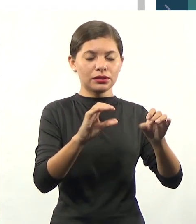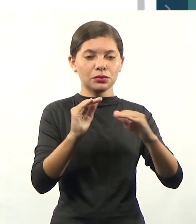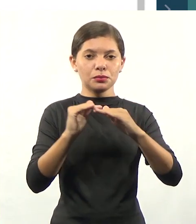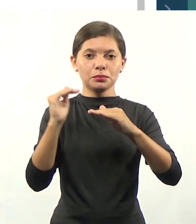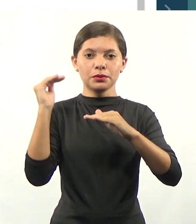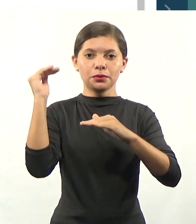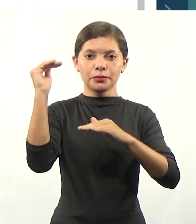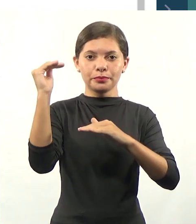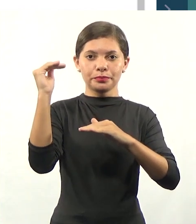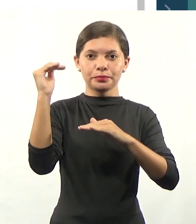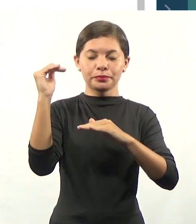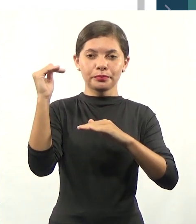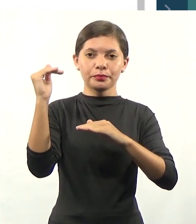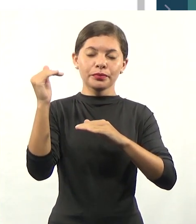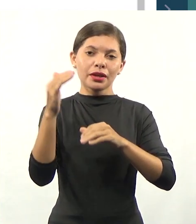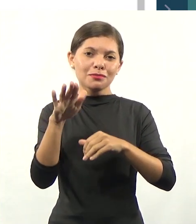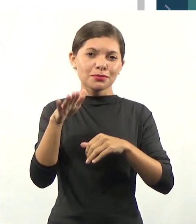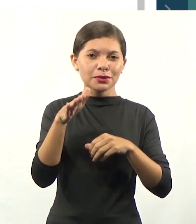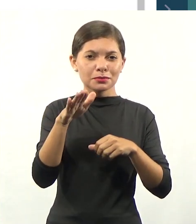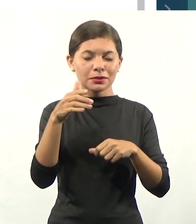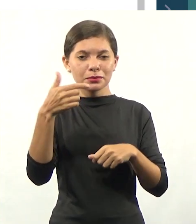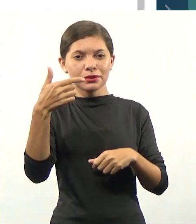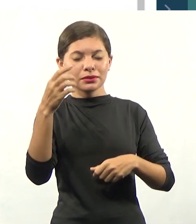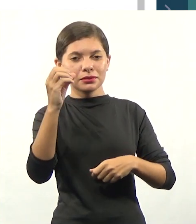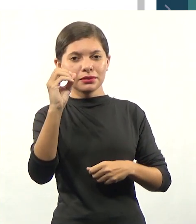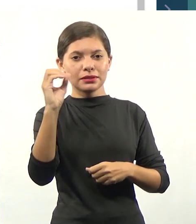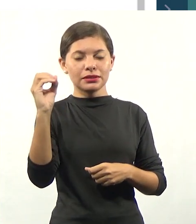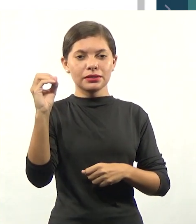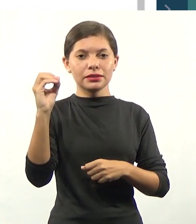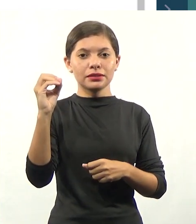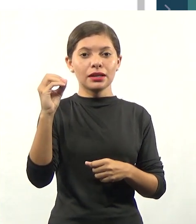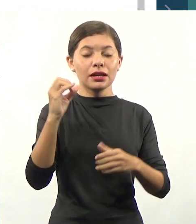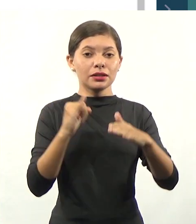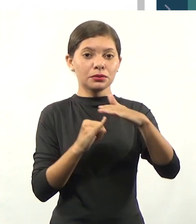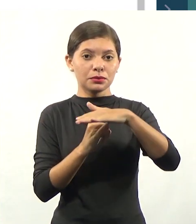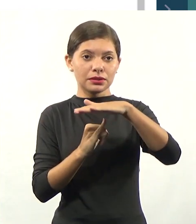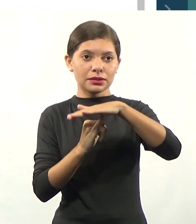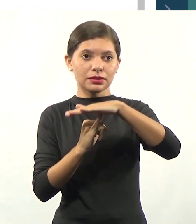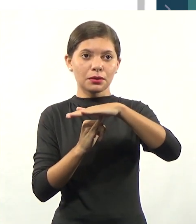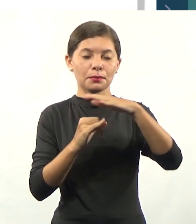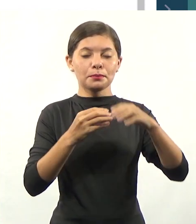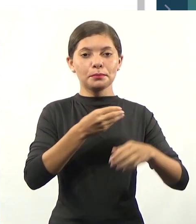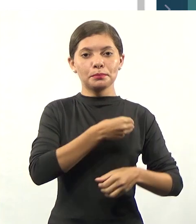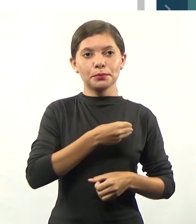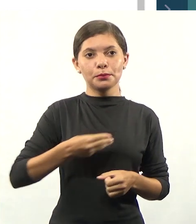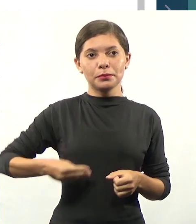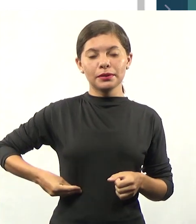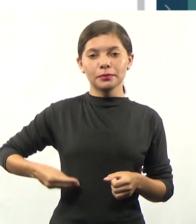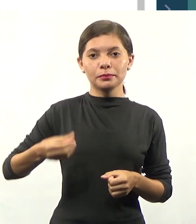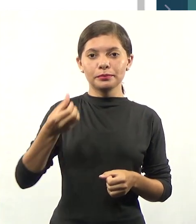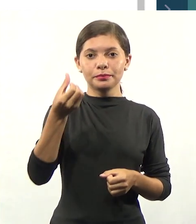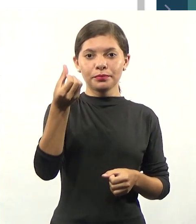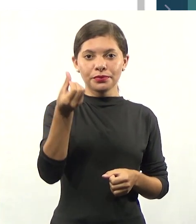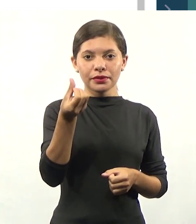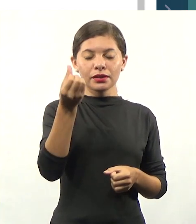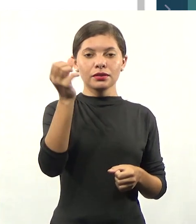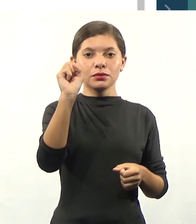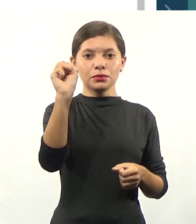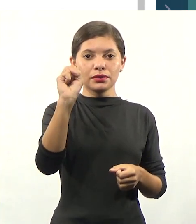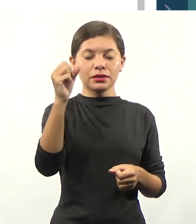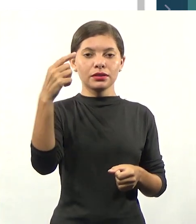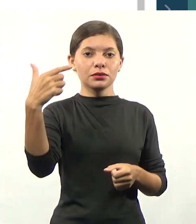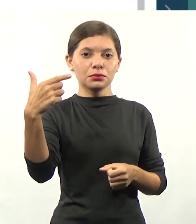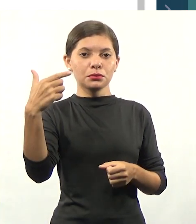aproximadamente 200 da rede pública e 682 da rede privada.